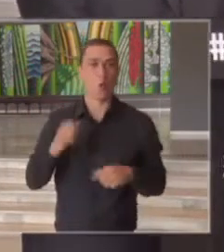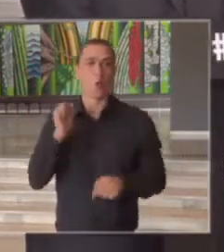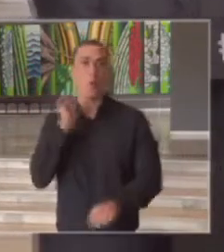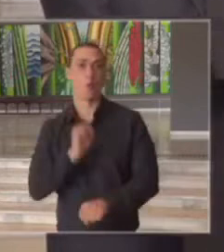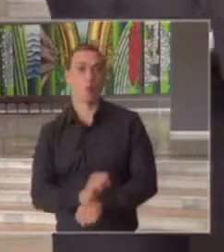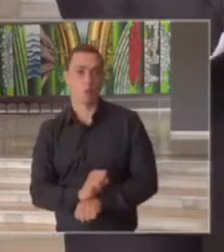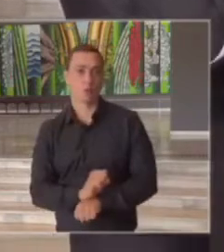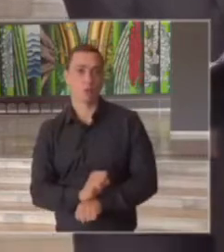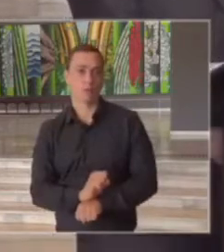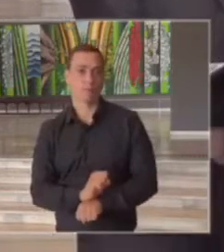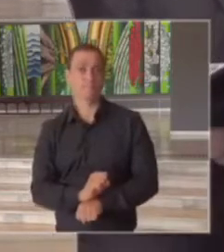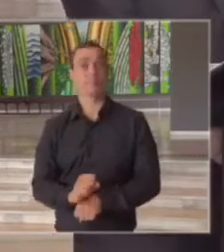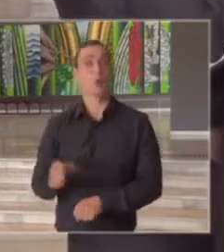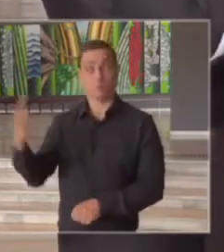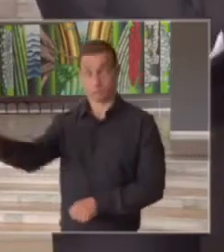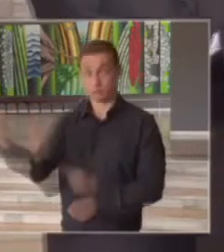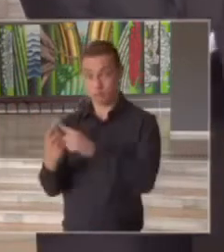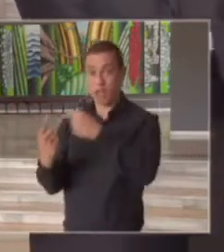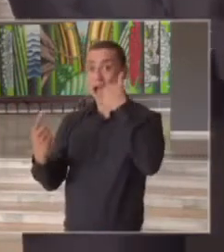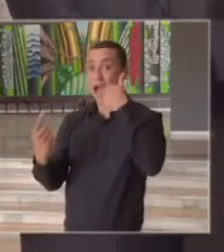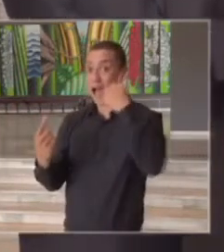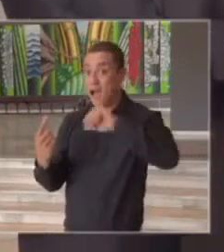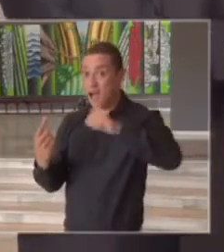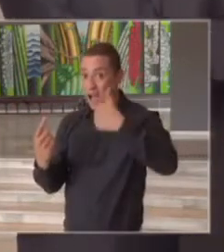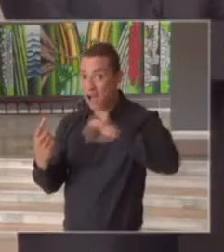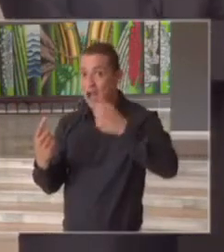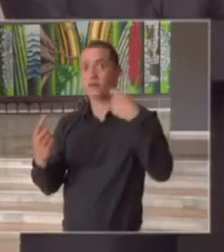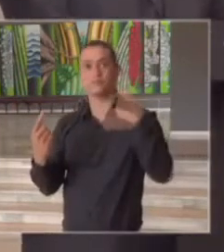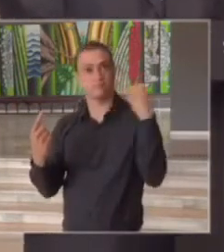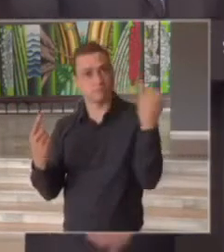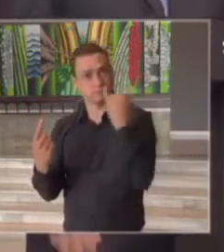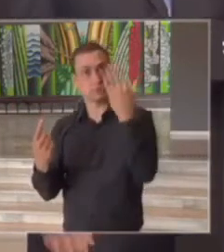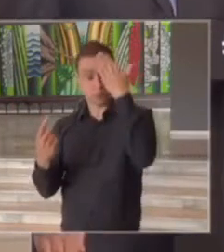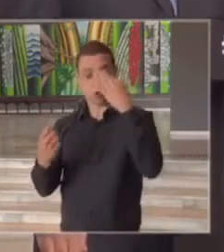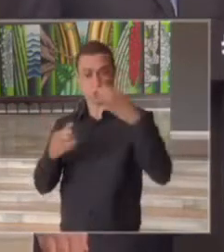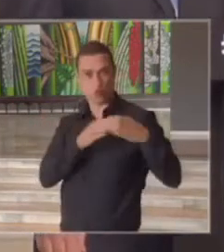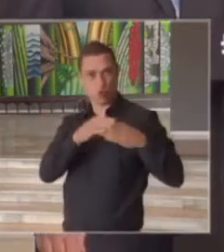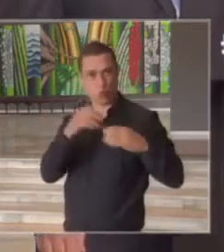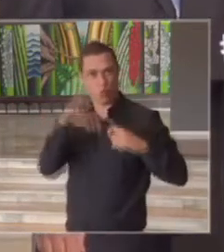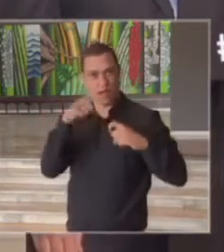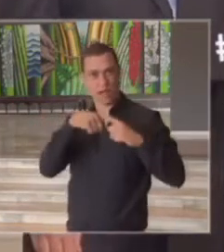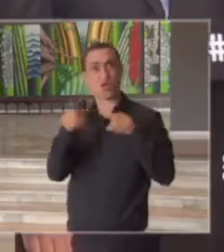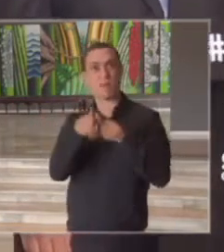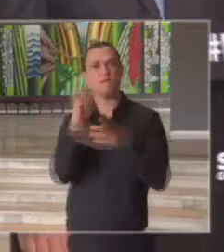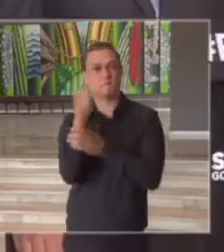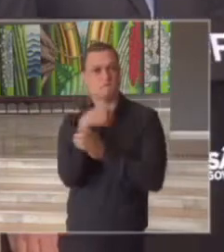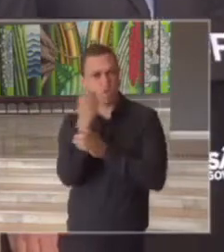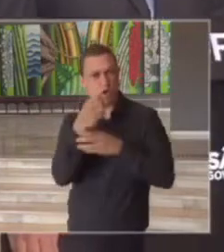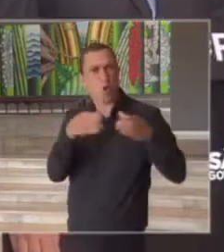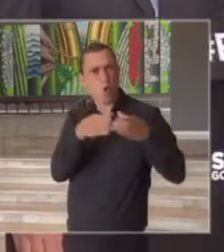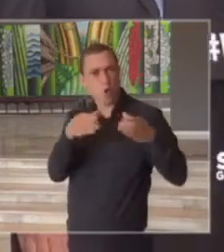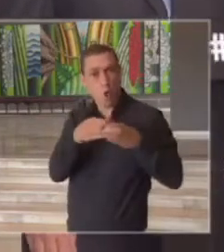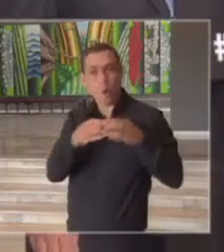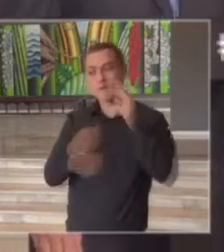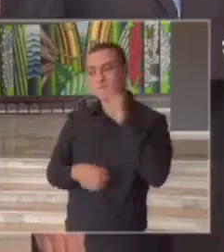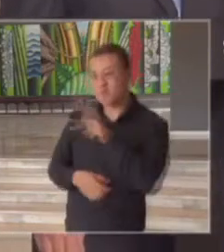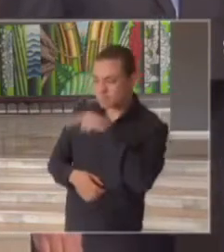esses testes são fundamentais para que o departamento de fisiologia dos clubes